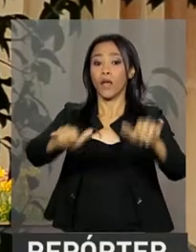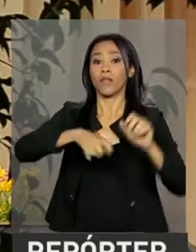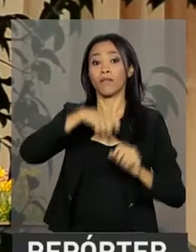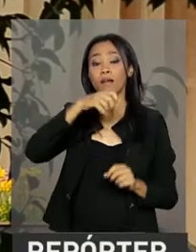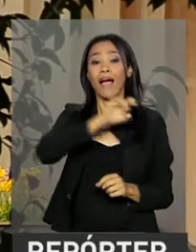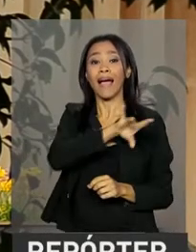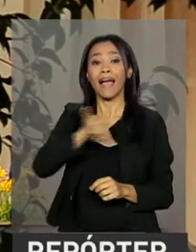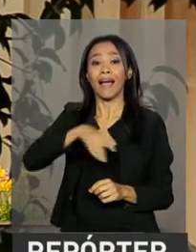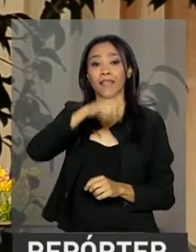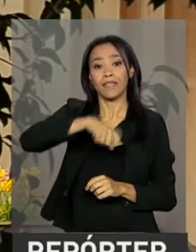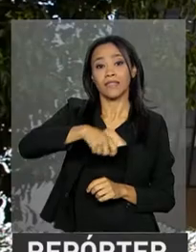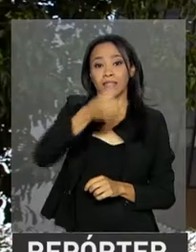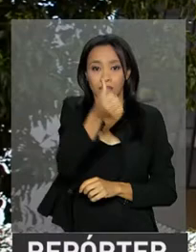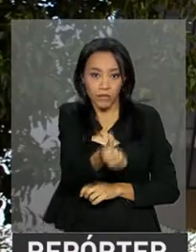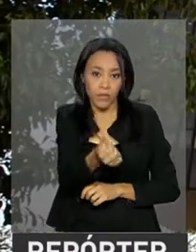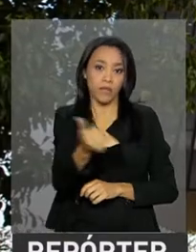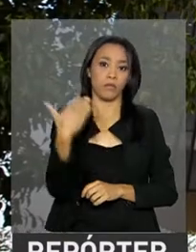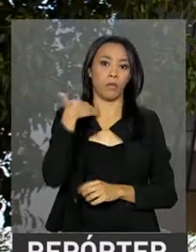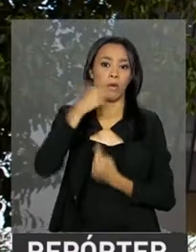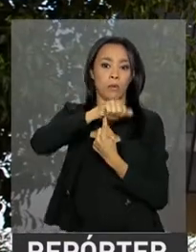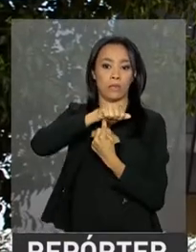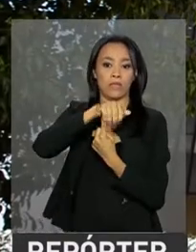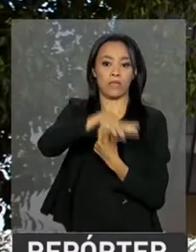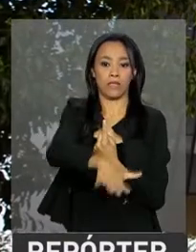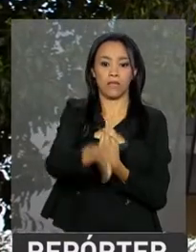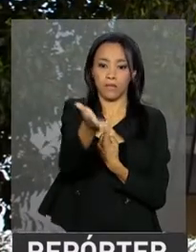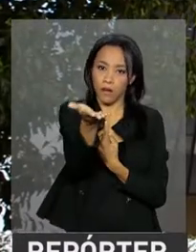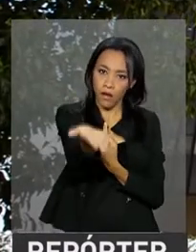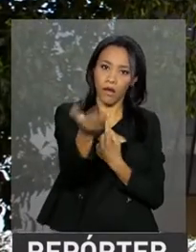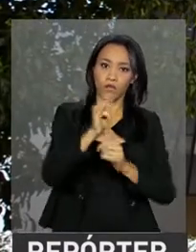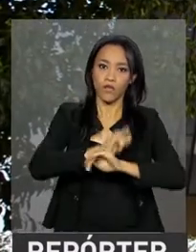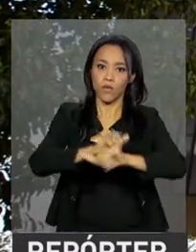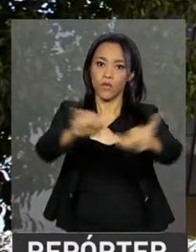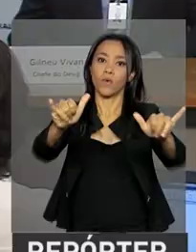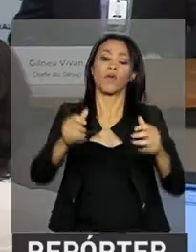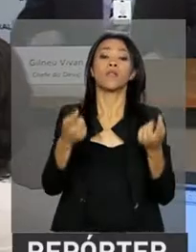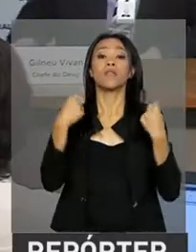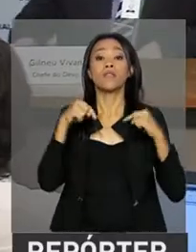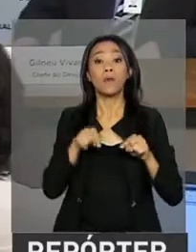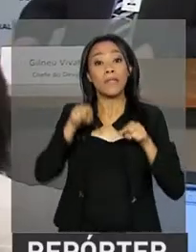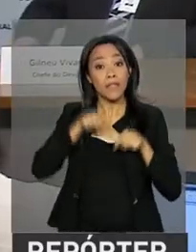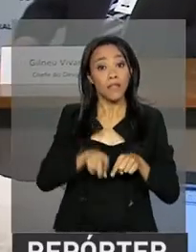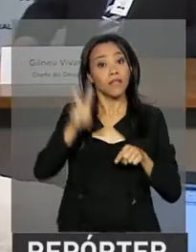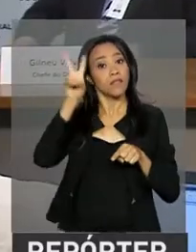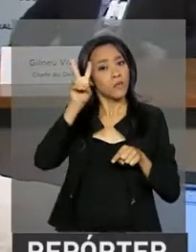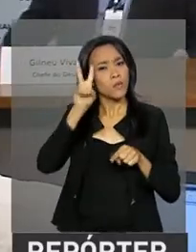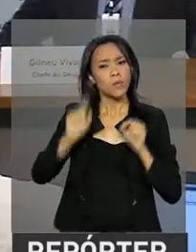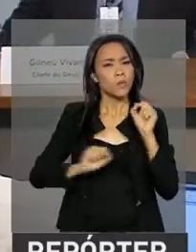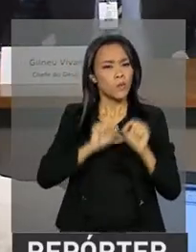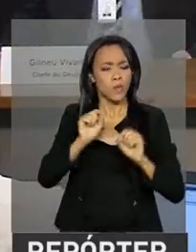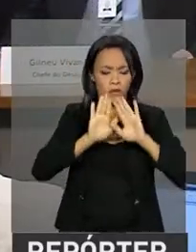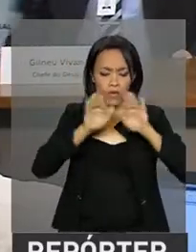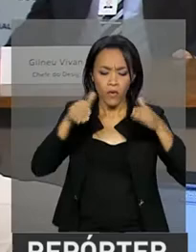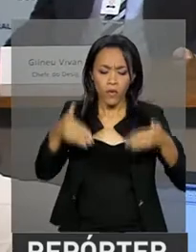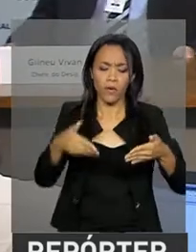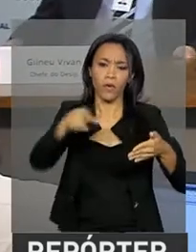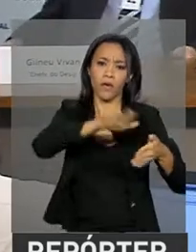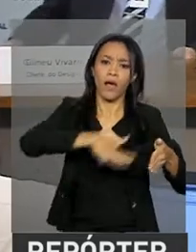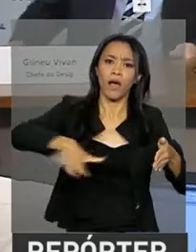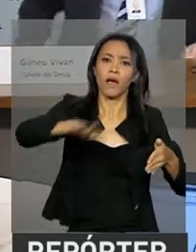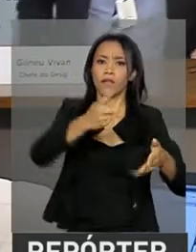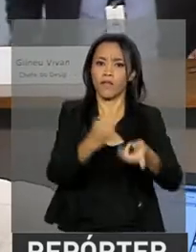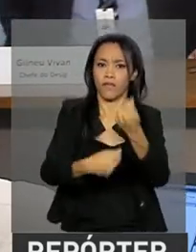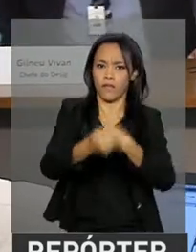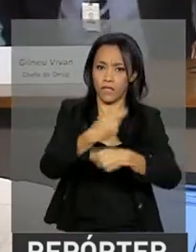seis meses pelo Banco Central. A publicação desta segunda-feira se debruçou sobre o comportamento do sistema financeiro nacional